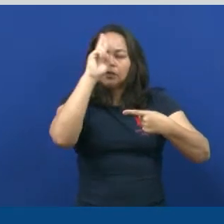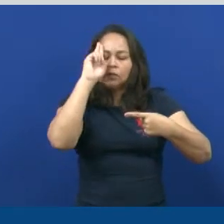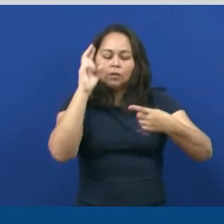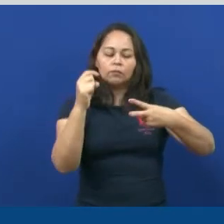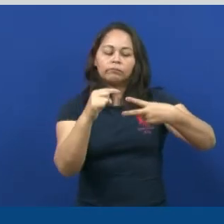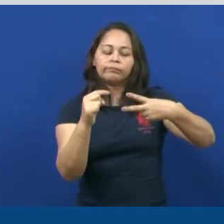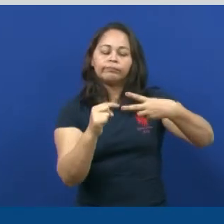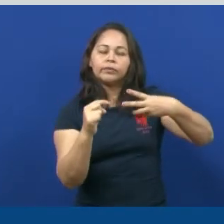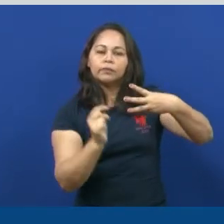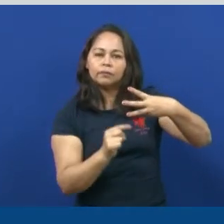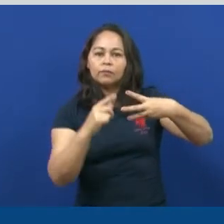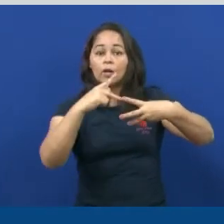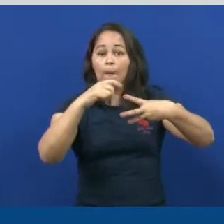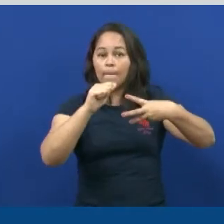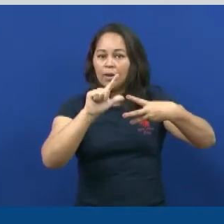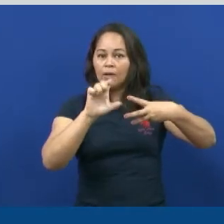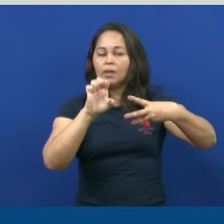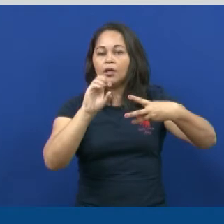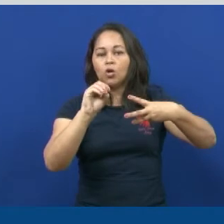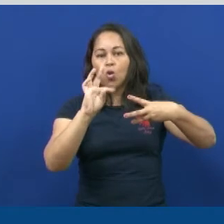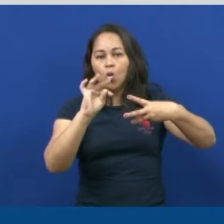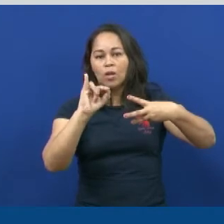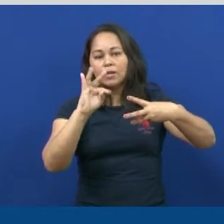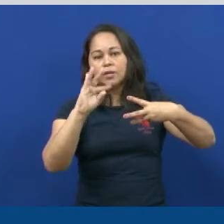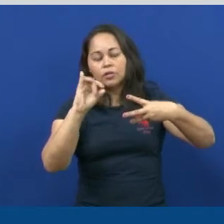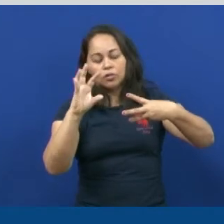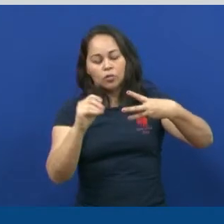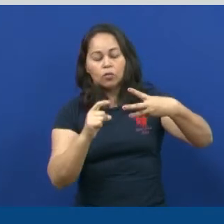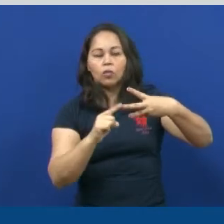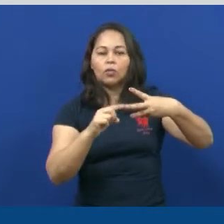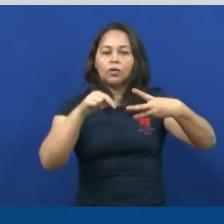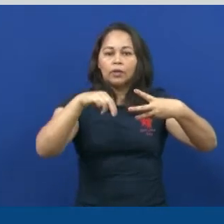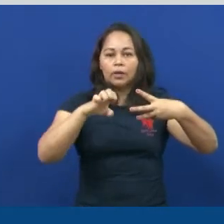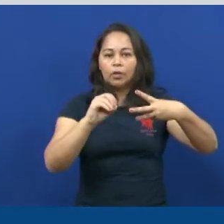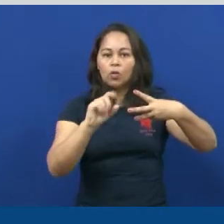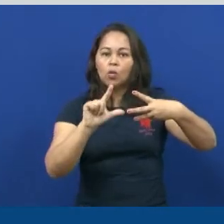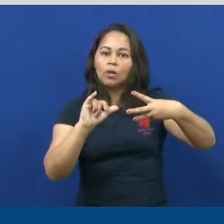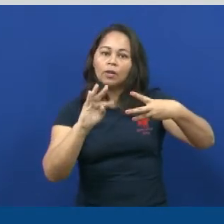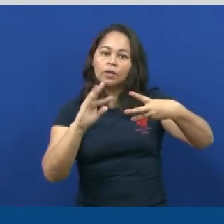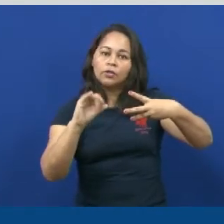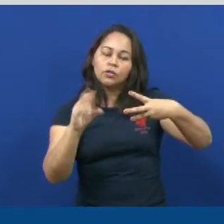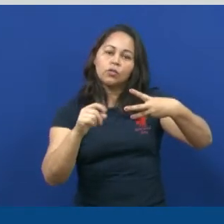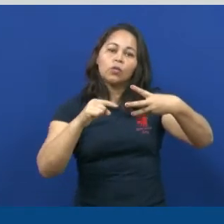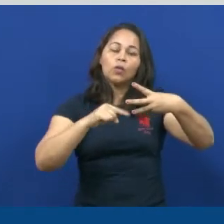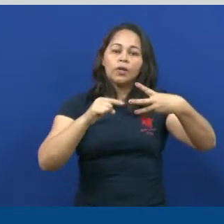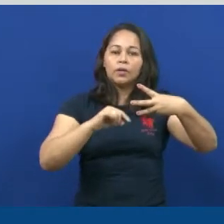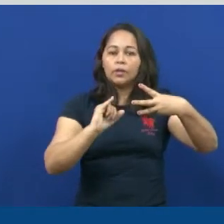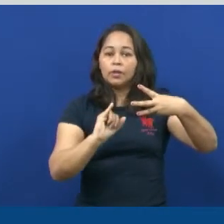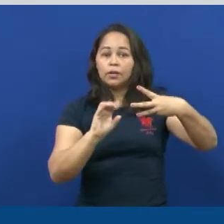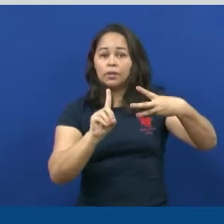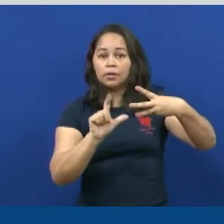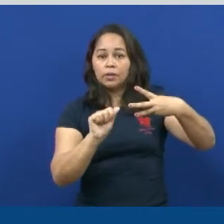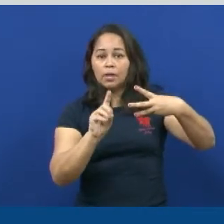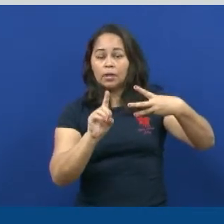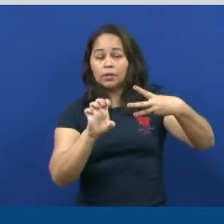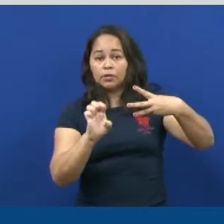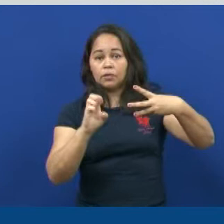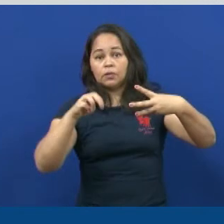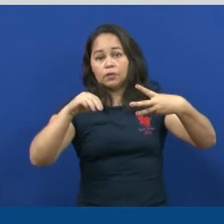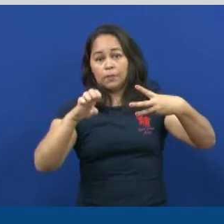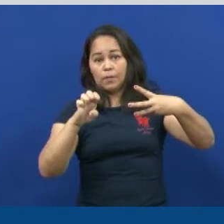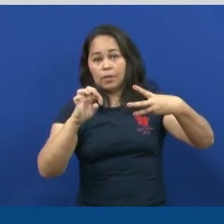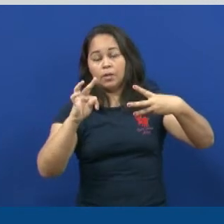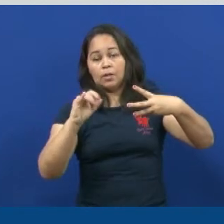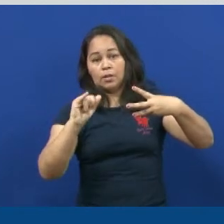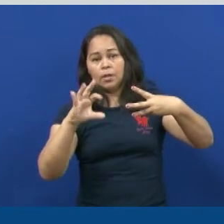três períodos, paleolítico, neolítico e idade dos metais. São características do período paleolítico,